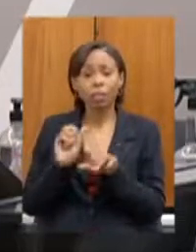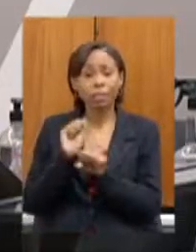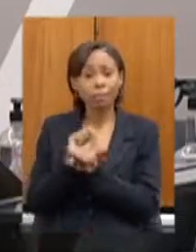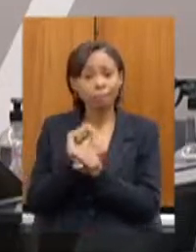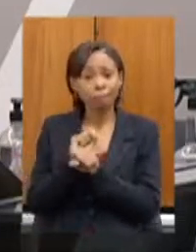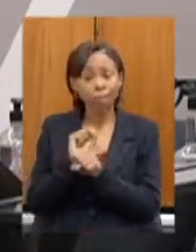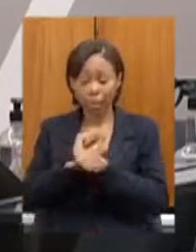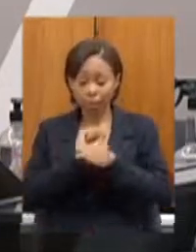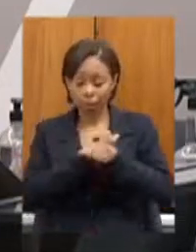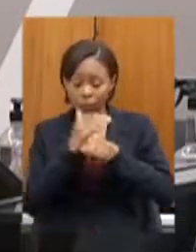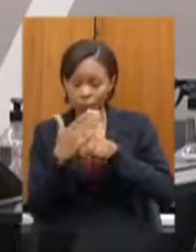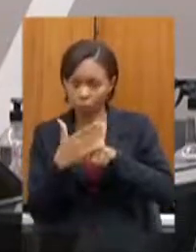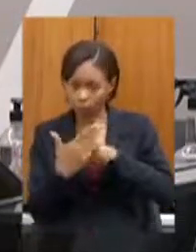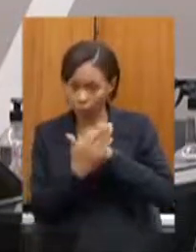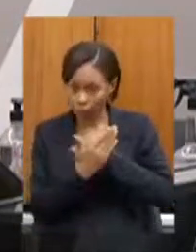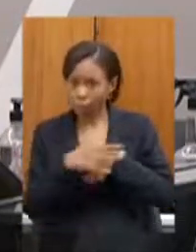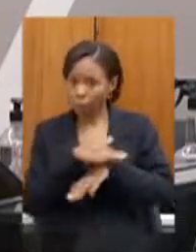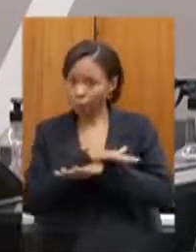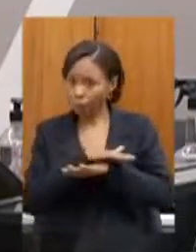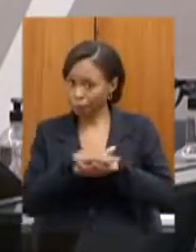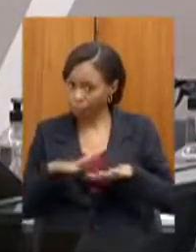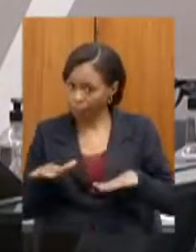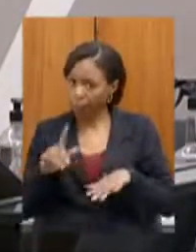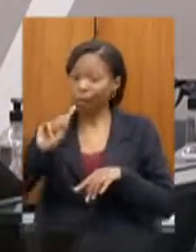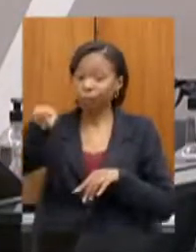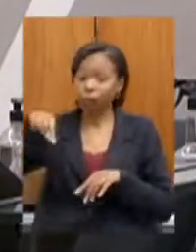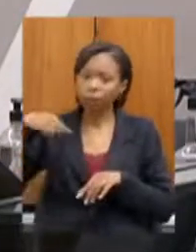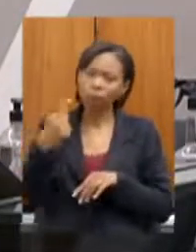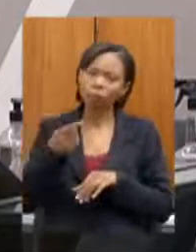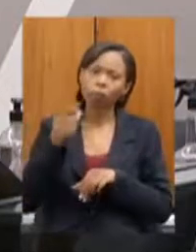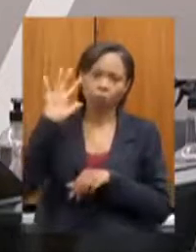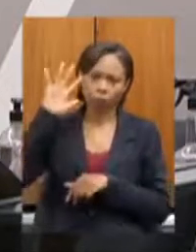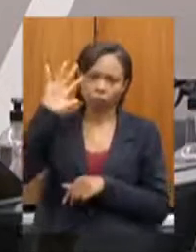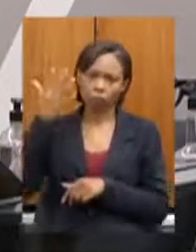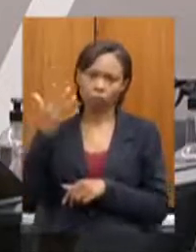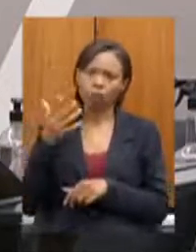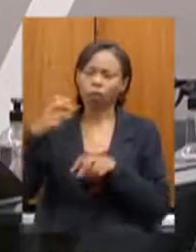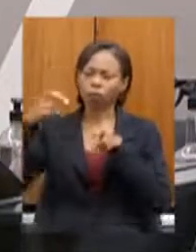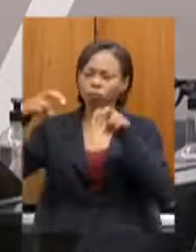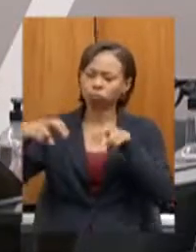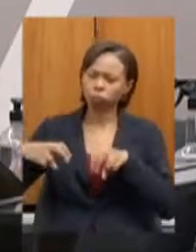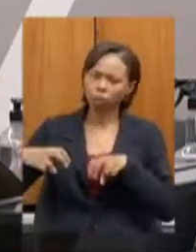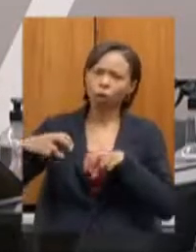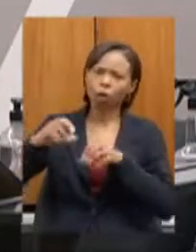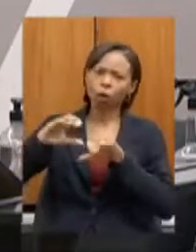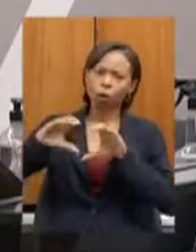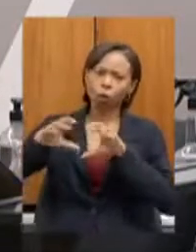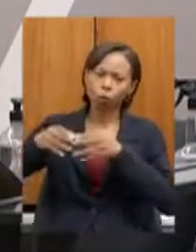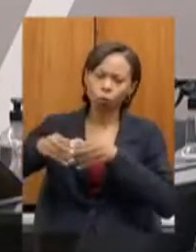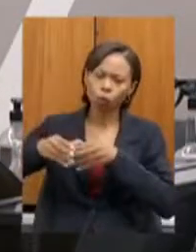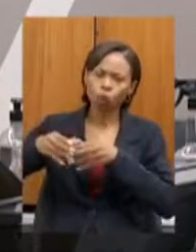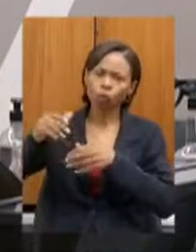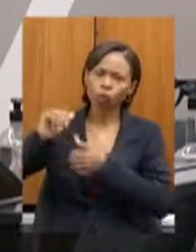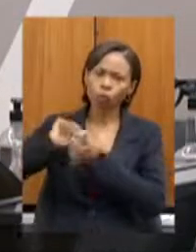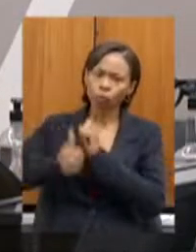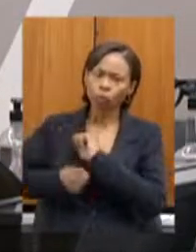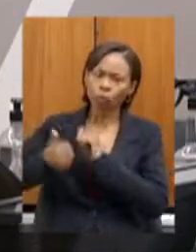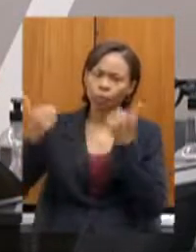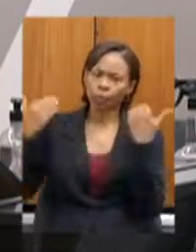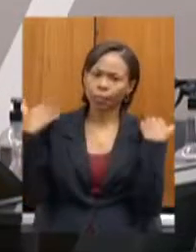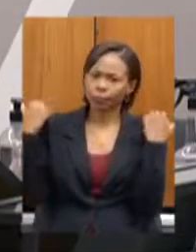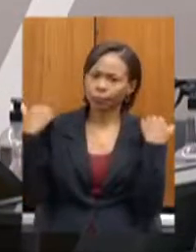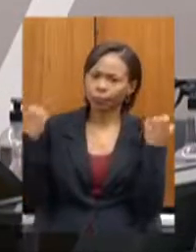término da pandemia e aí sim dando um prazo e sentando junto com a comissão de esporte lazer e juventude para nós